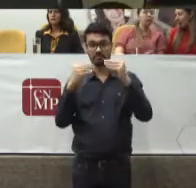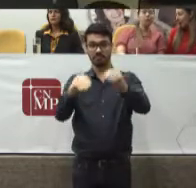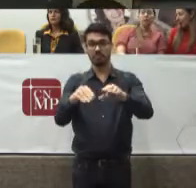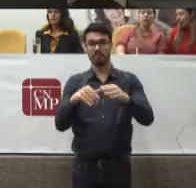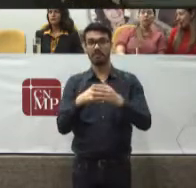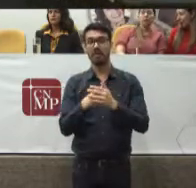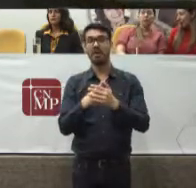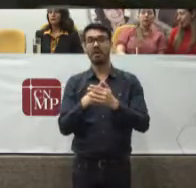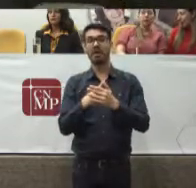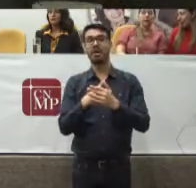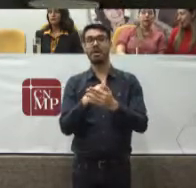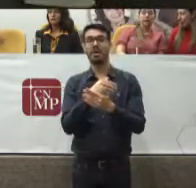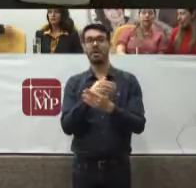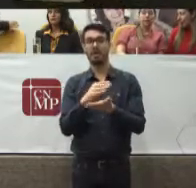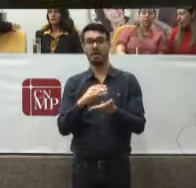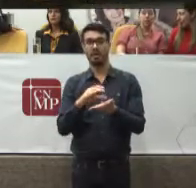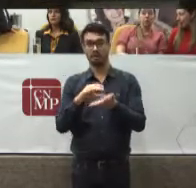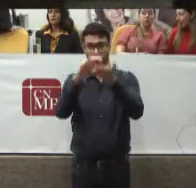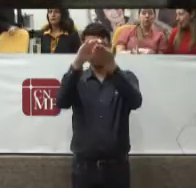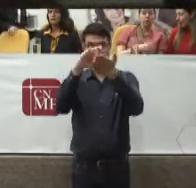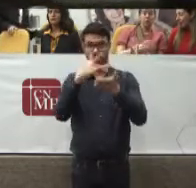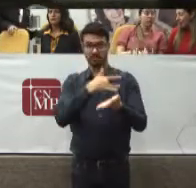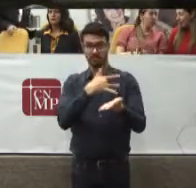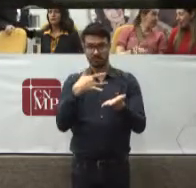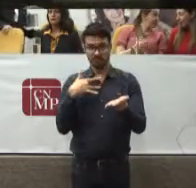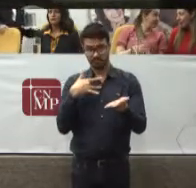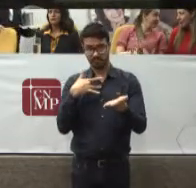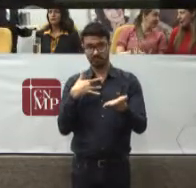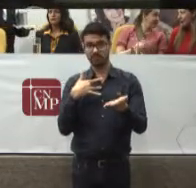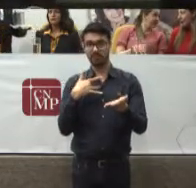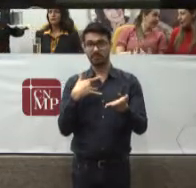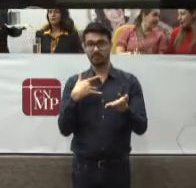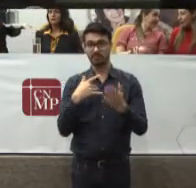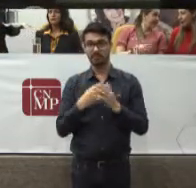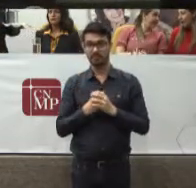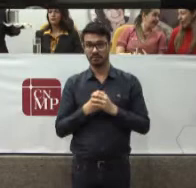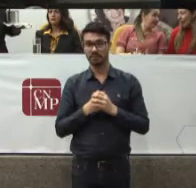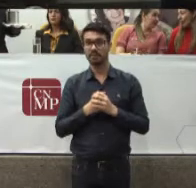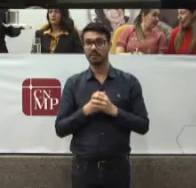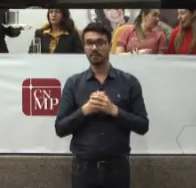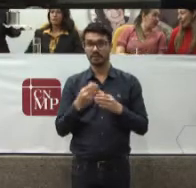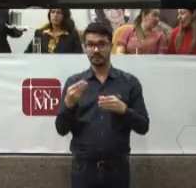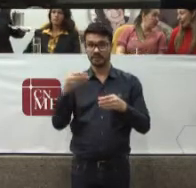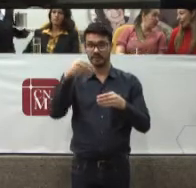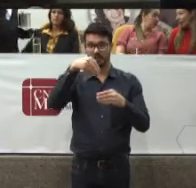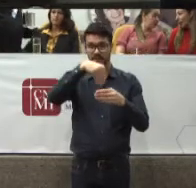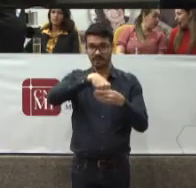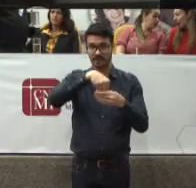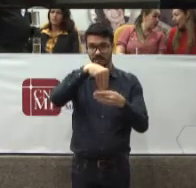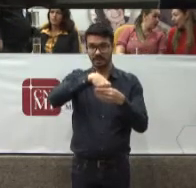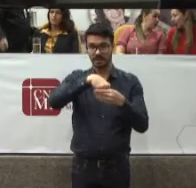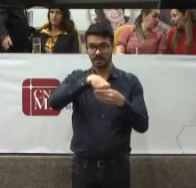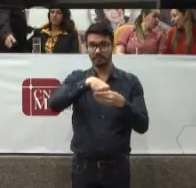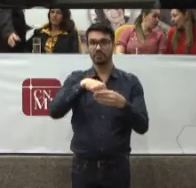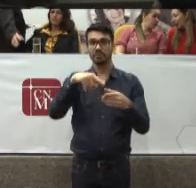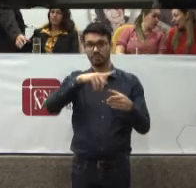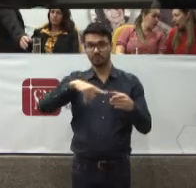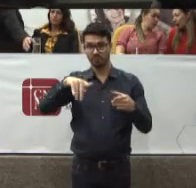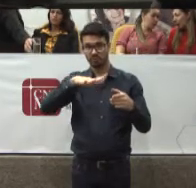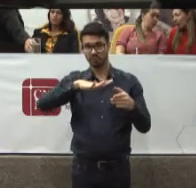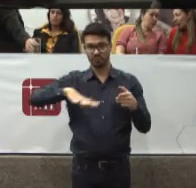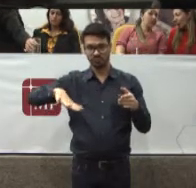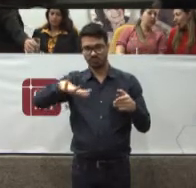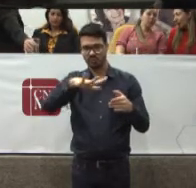Pela Comissão De Saúde Era para dentro Do tema Mais amplo Deste encontro De